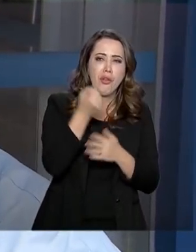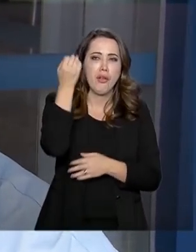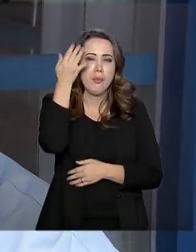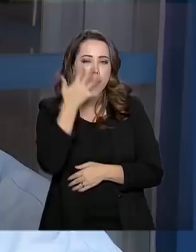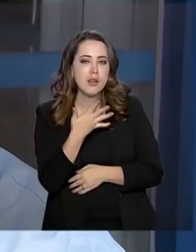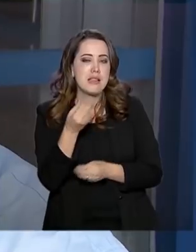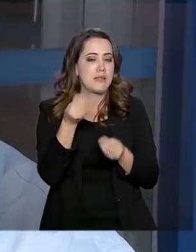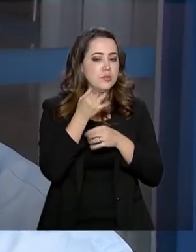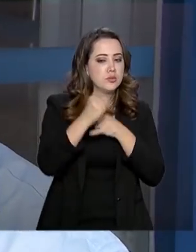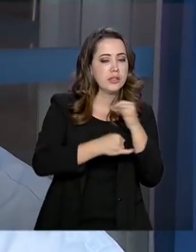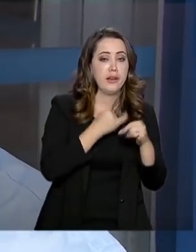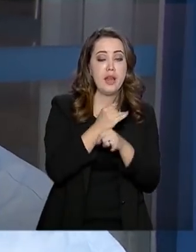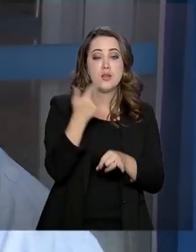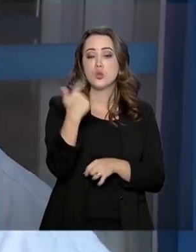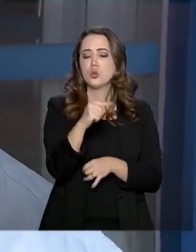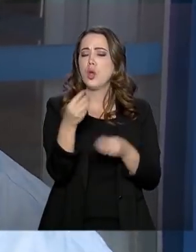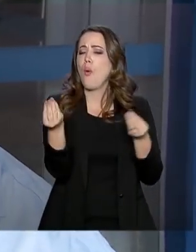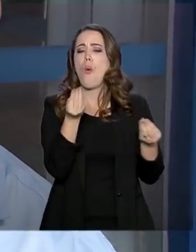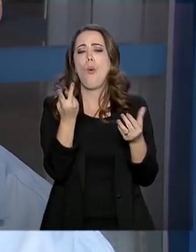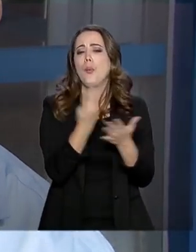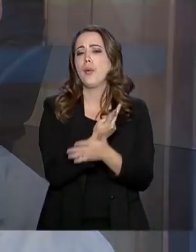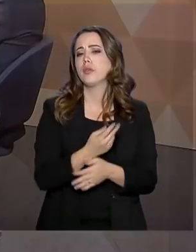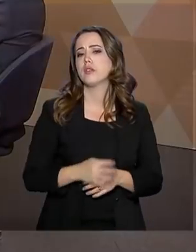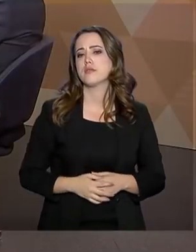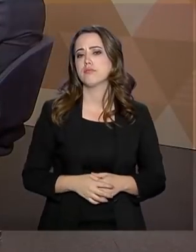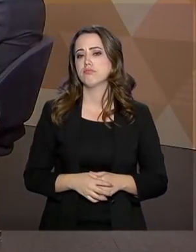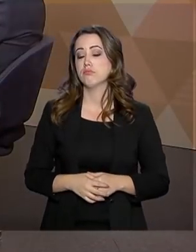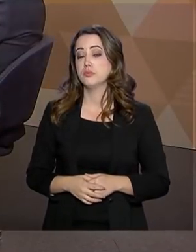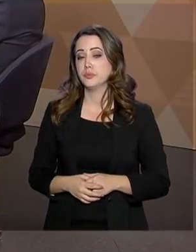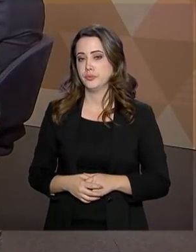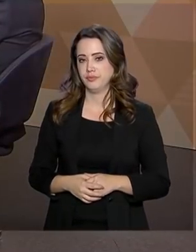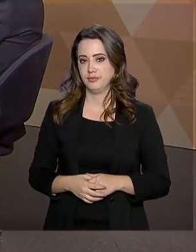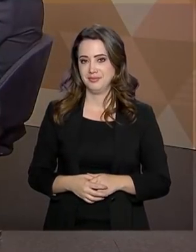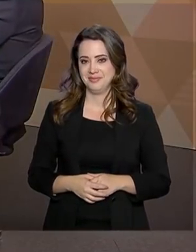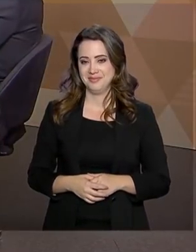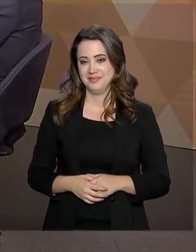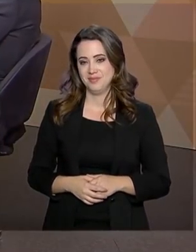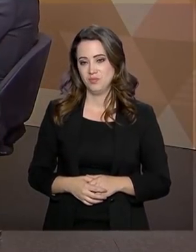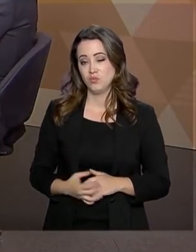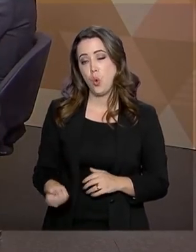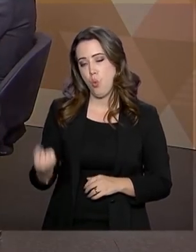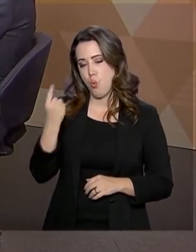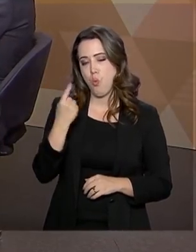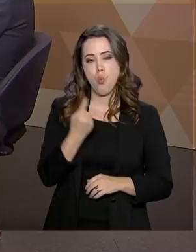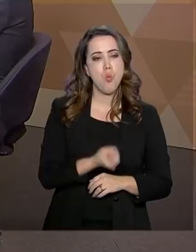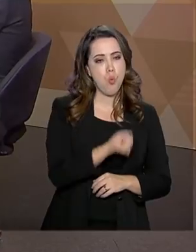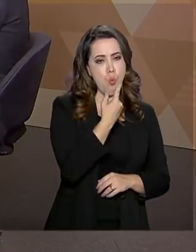internet? Me diga aí como é vai ficar a situação. Um exemplo que ele trouxe, né?